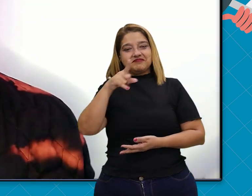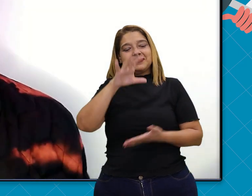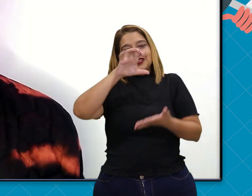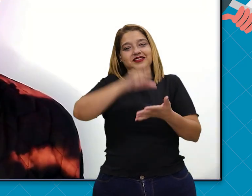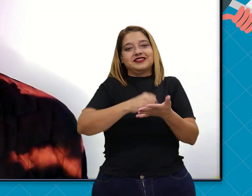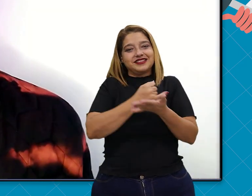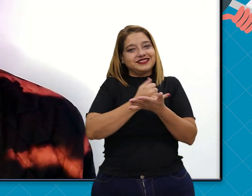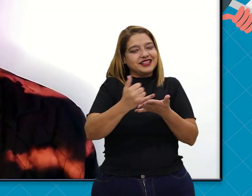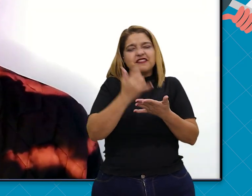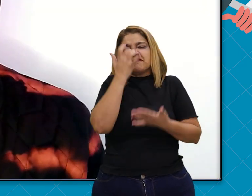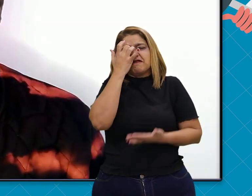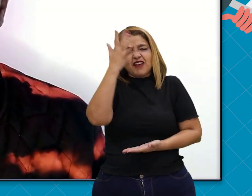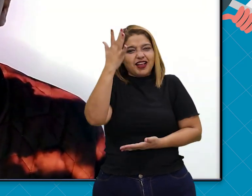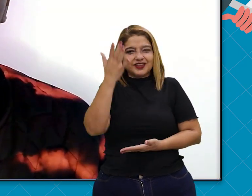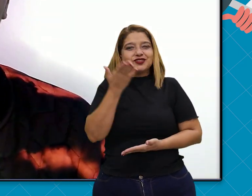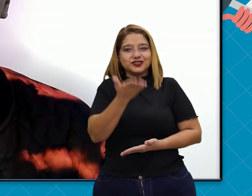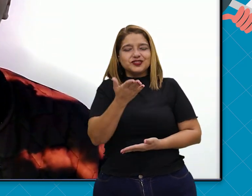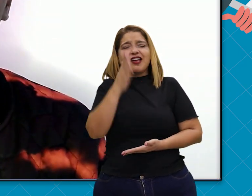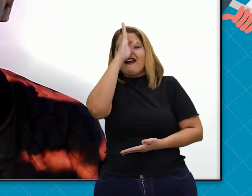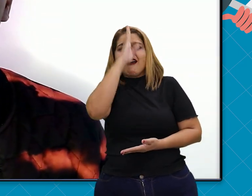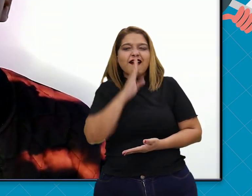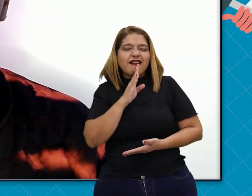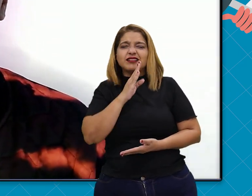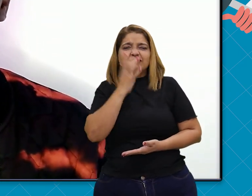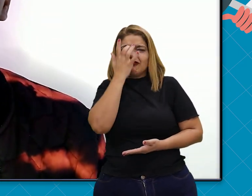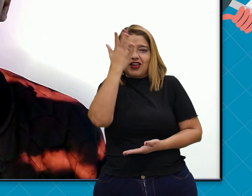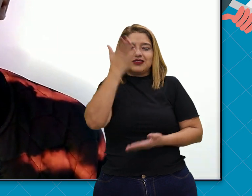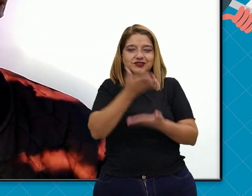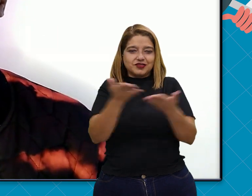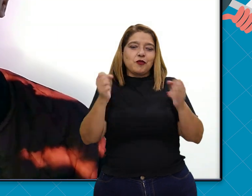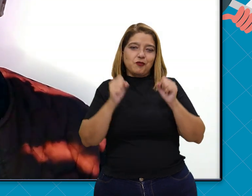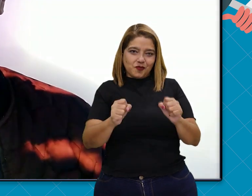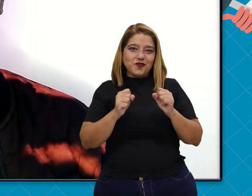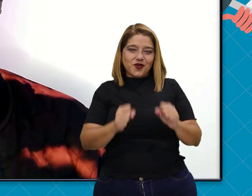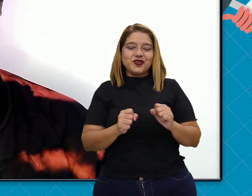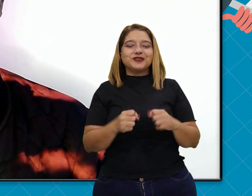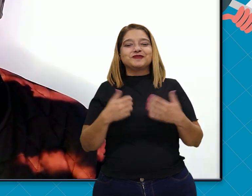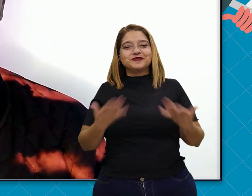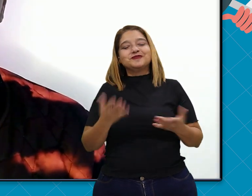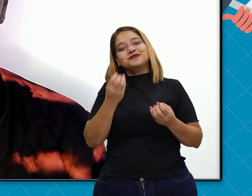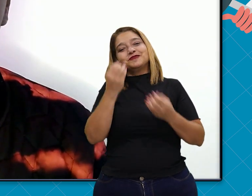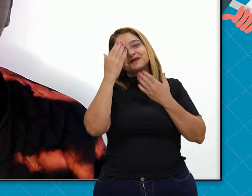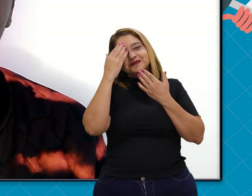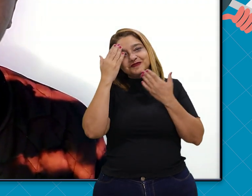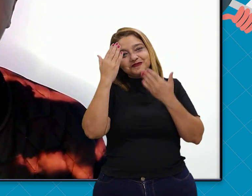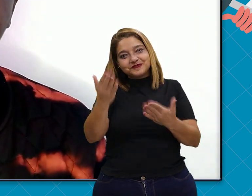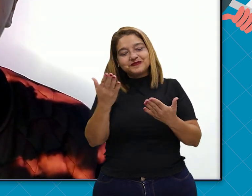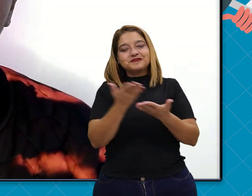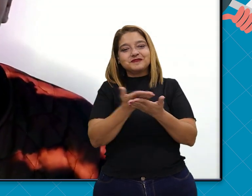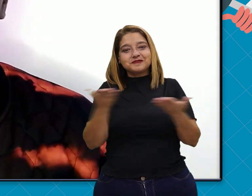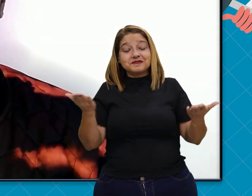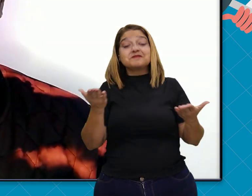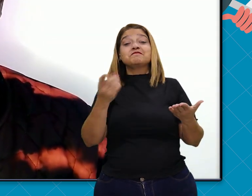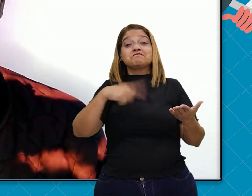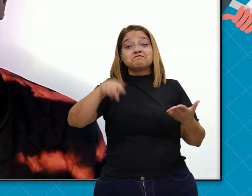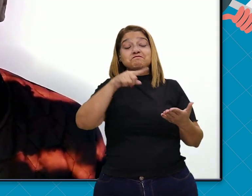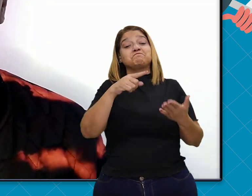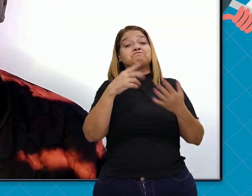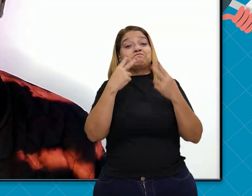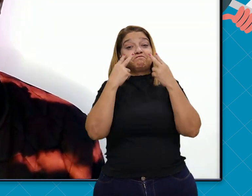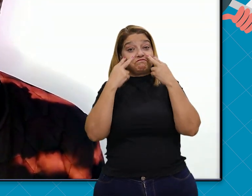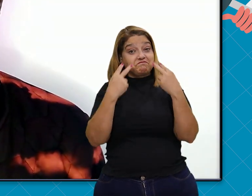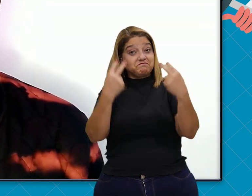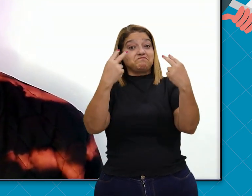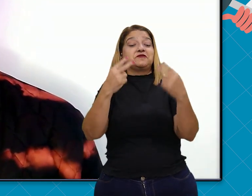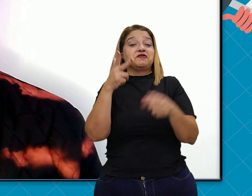É só você se inscrever. Não custa nada. É totalmente grátis. Não custa nada. Então, pessoal. Mais uma vez. Muito obrigado por vocês